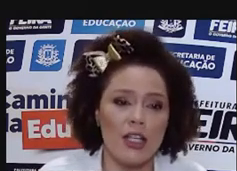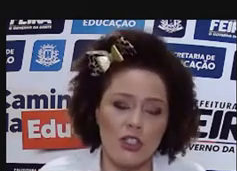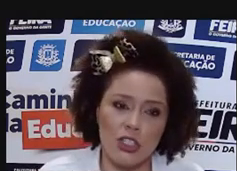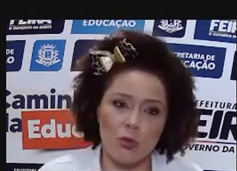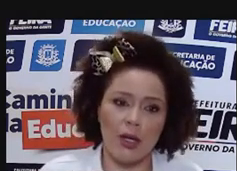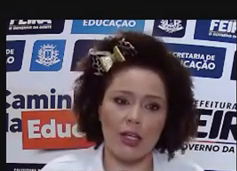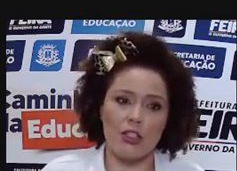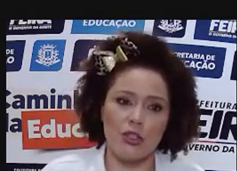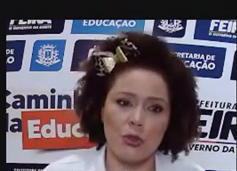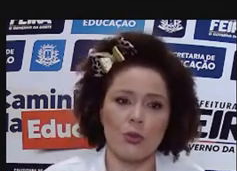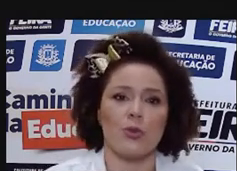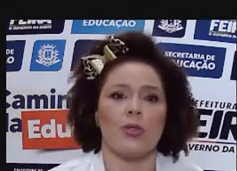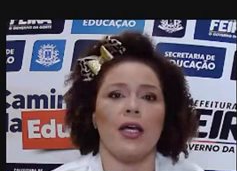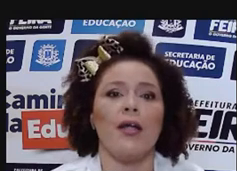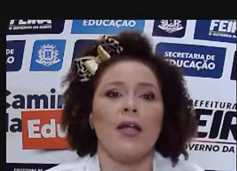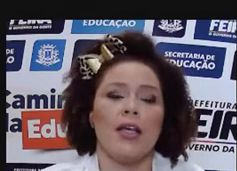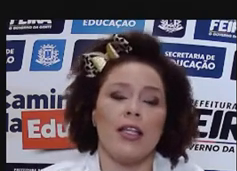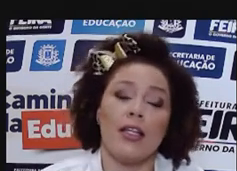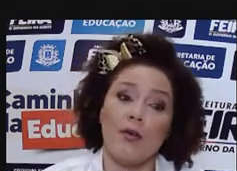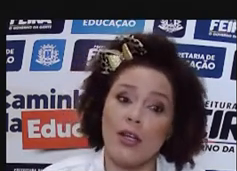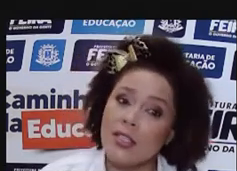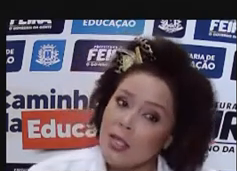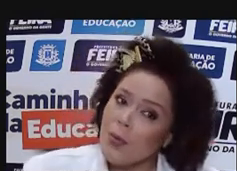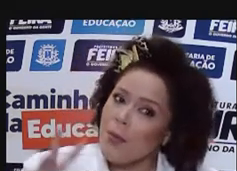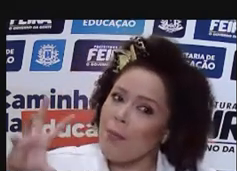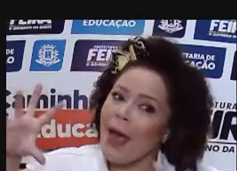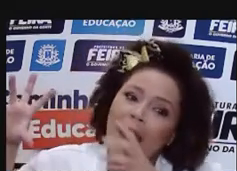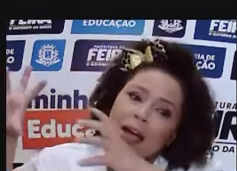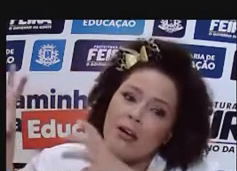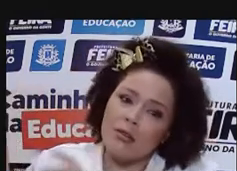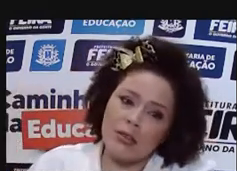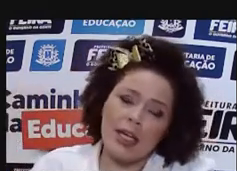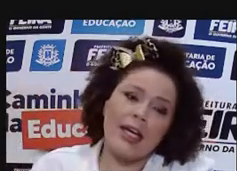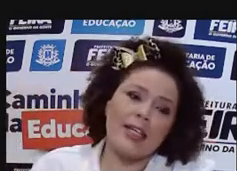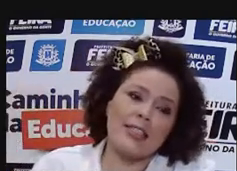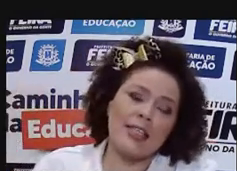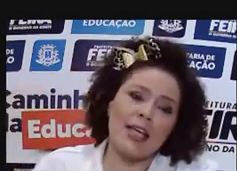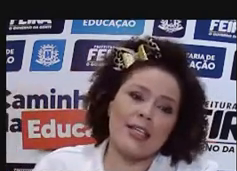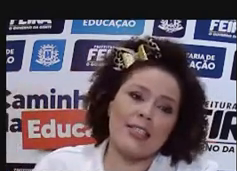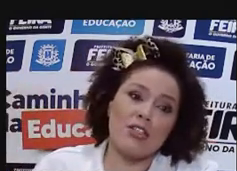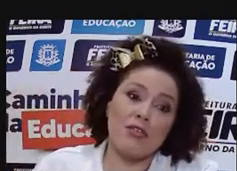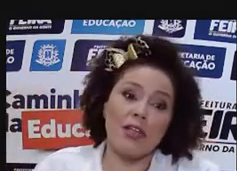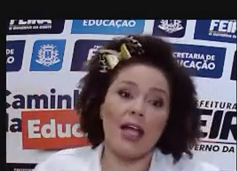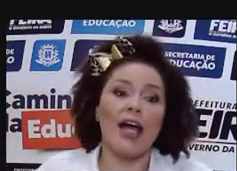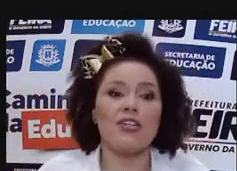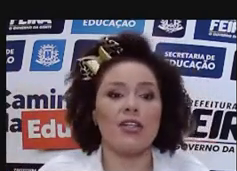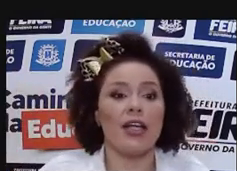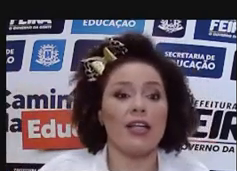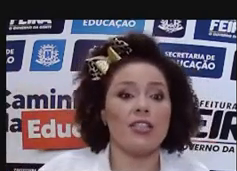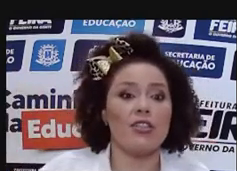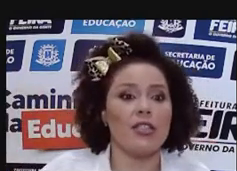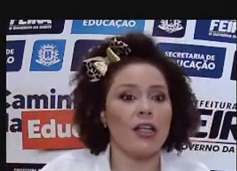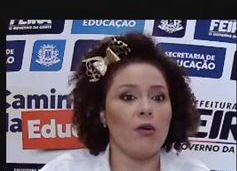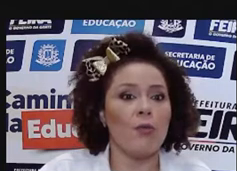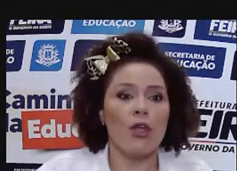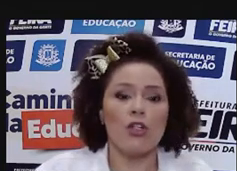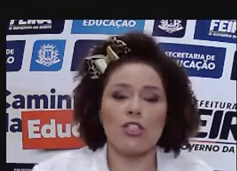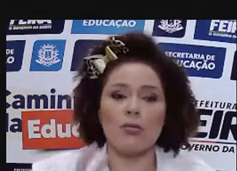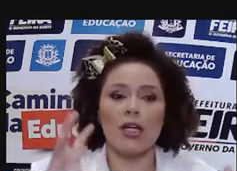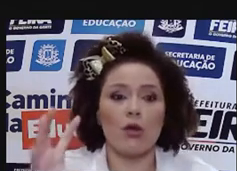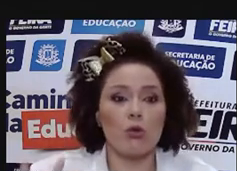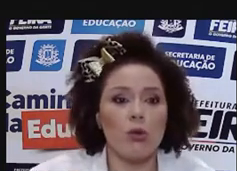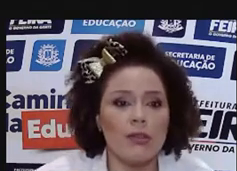sincretismo religioso, né? Então eles pegam, né? Essa divindade deles e dizem, não,